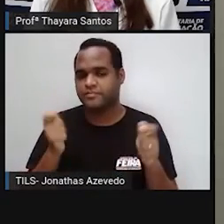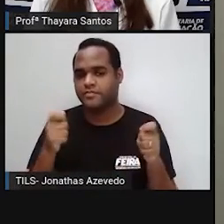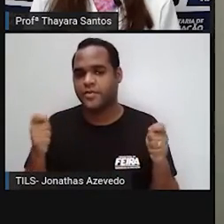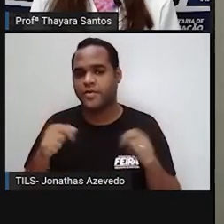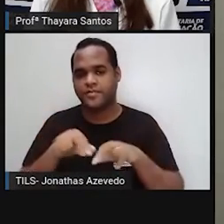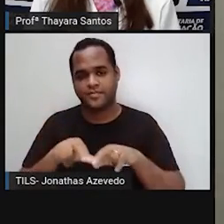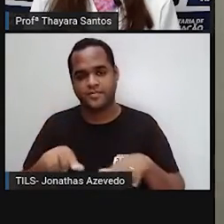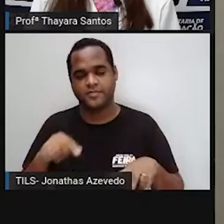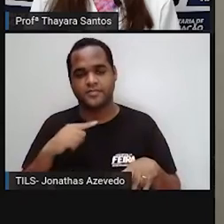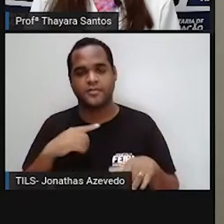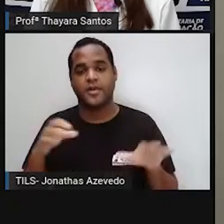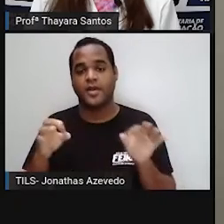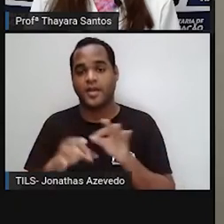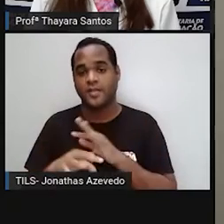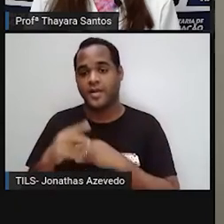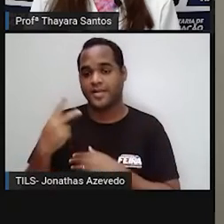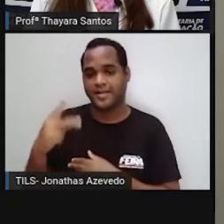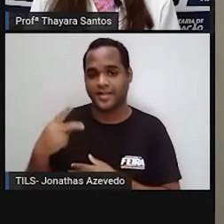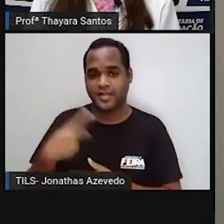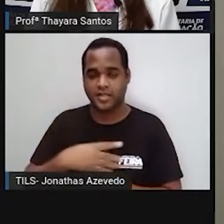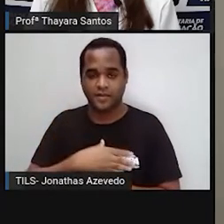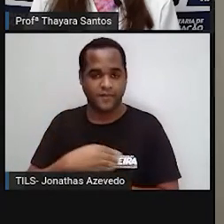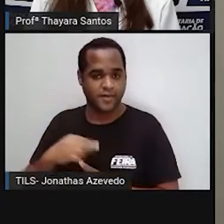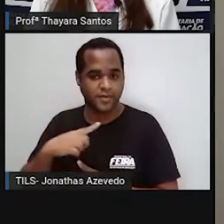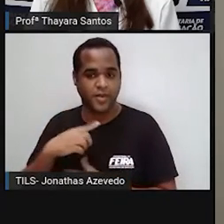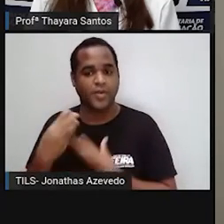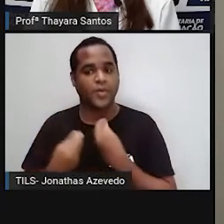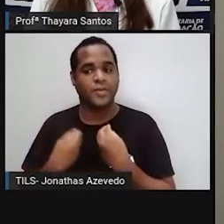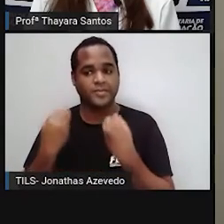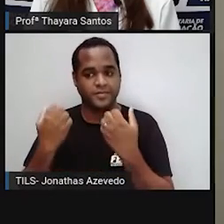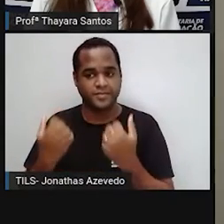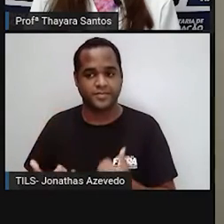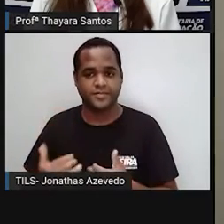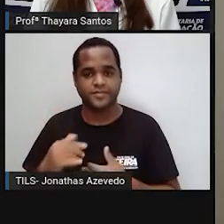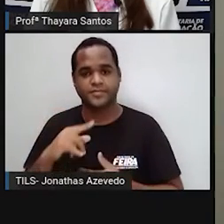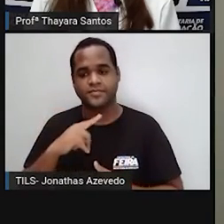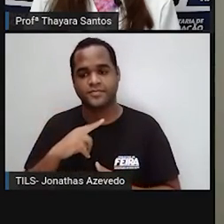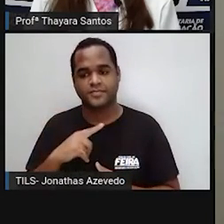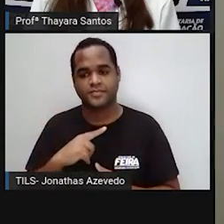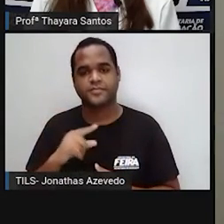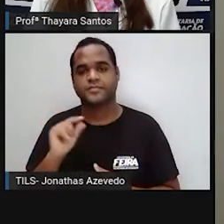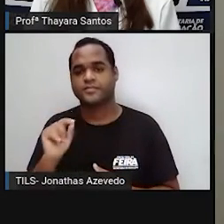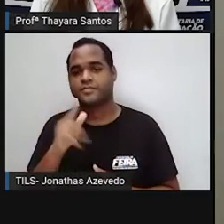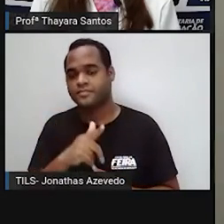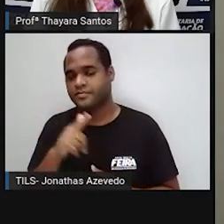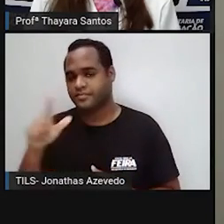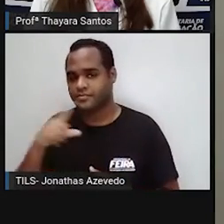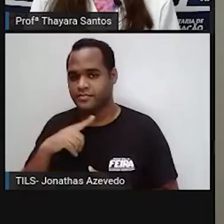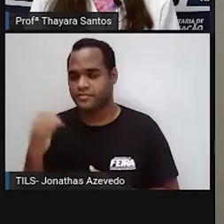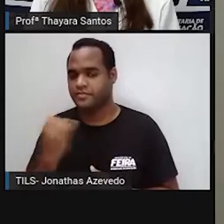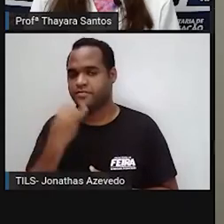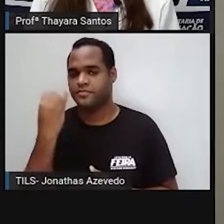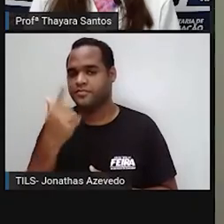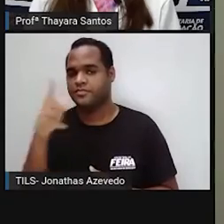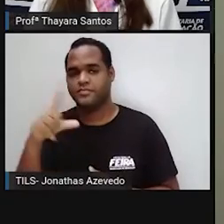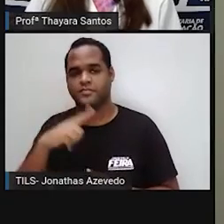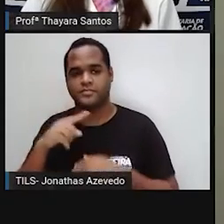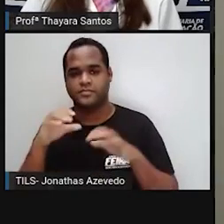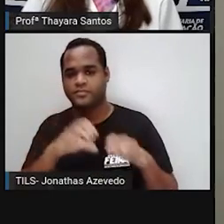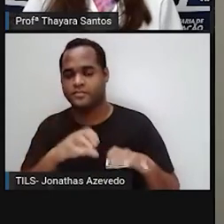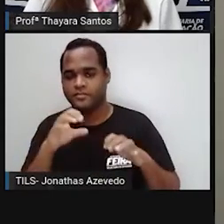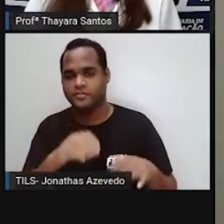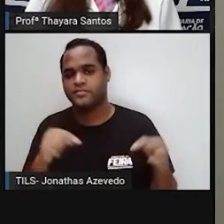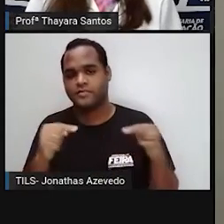os seus filhotes e os seus ovos. E outra perturbação que a gente percebe é com